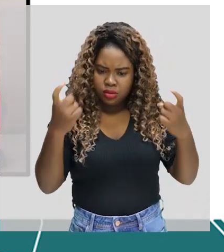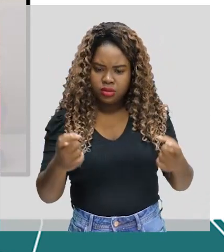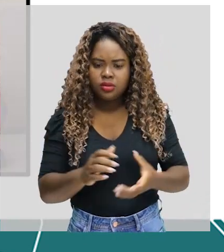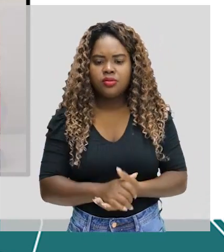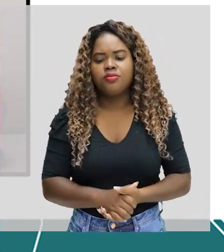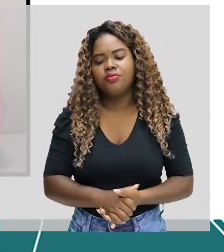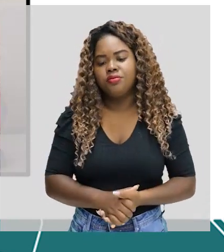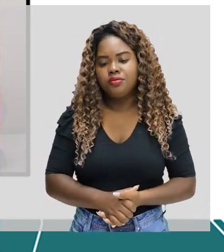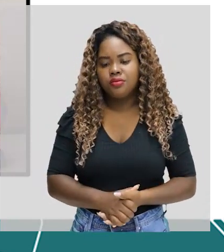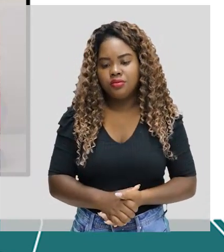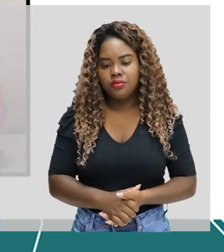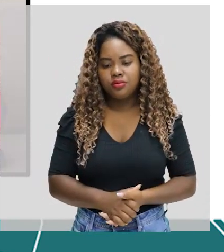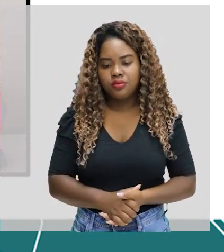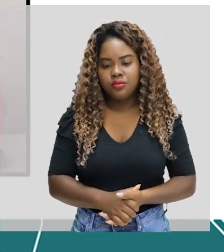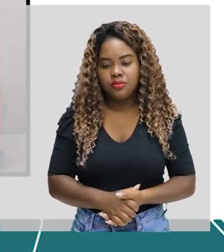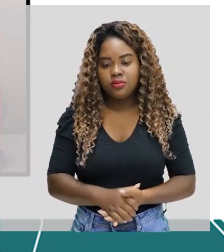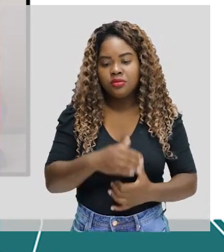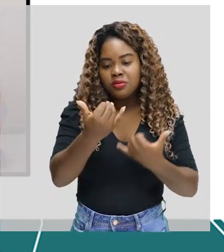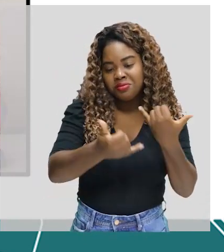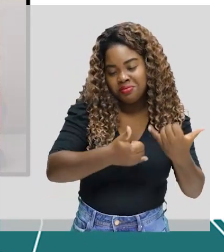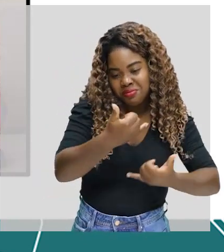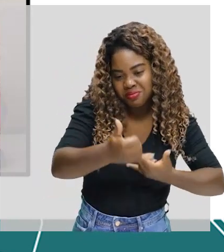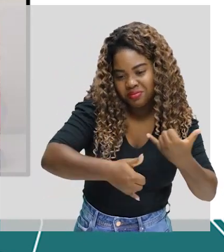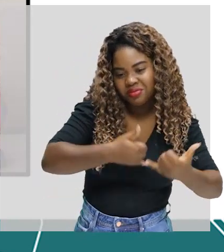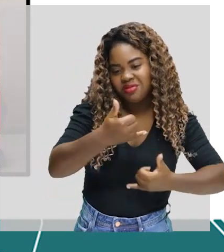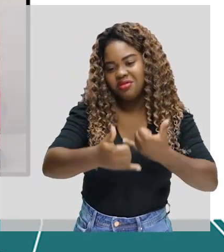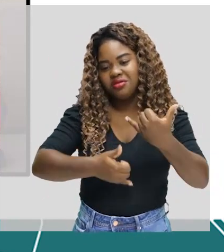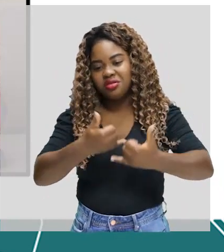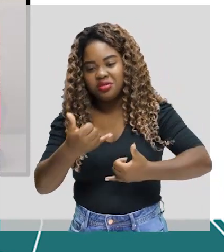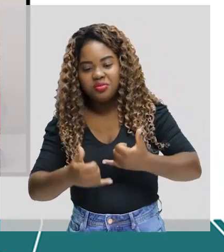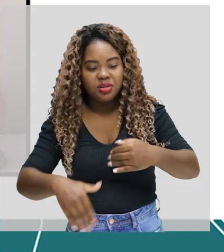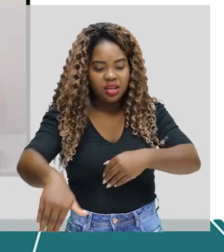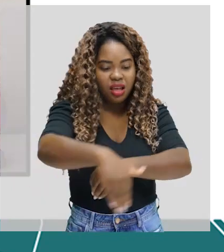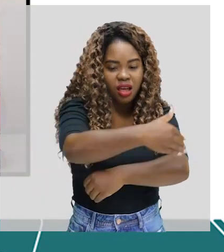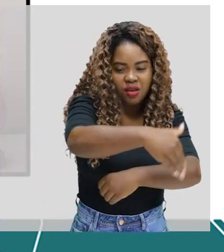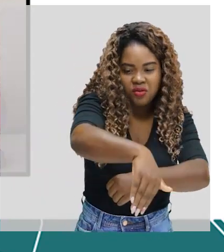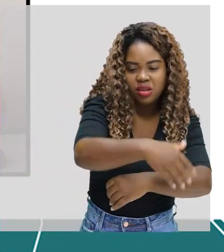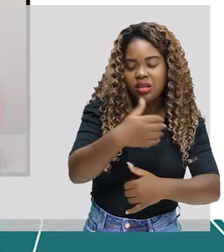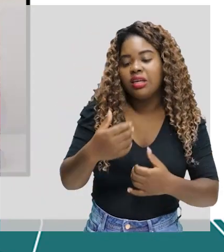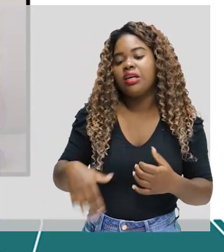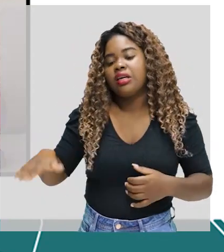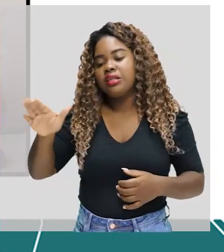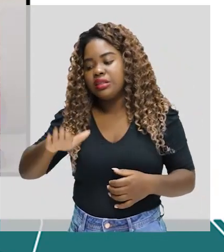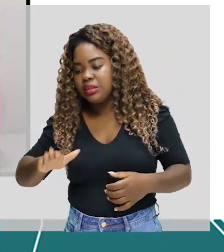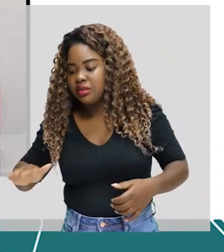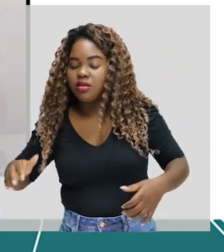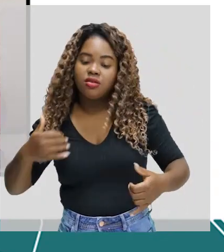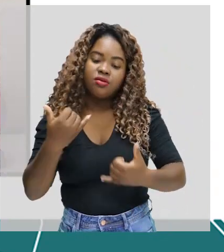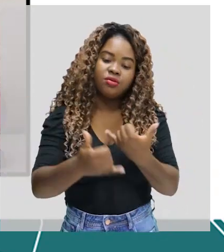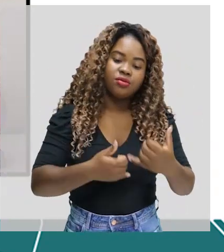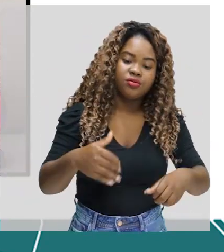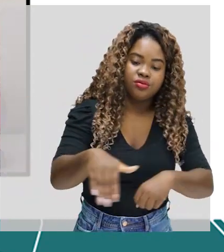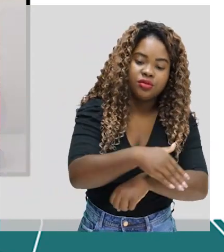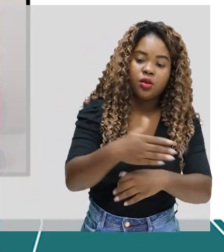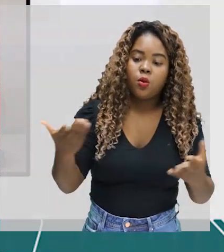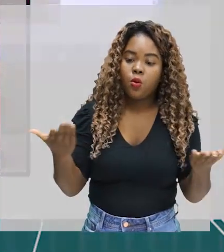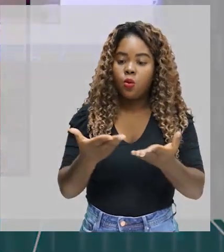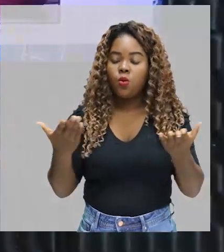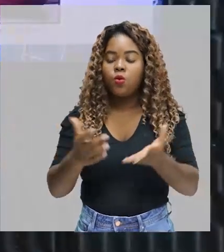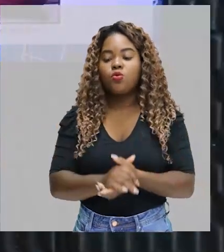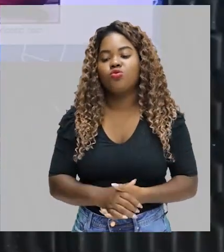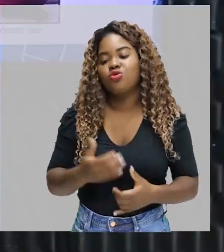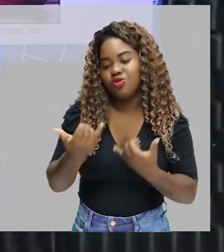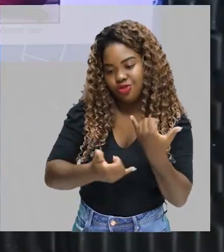coisas aí também acontecem. Nós brincavamos muito na rua. As crianças brincavam demais na rua. Hoje o lazer se